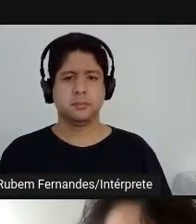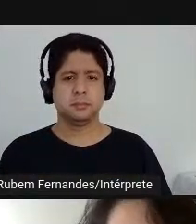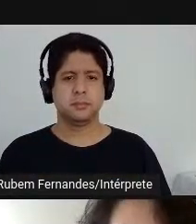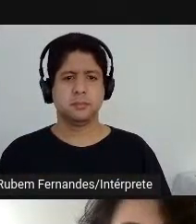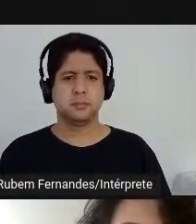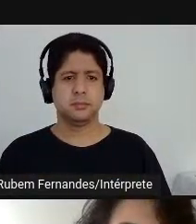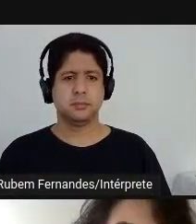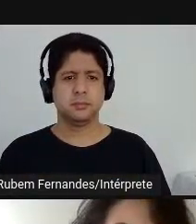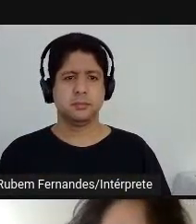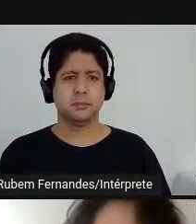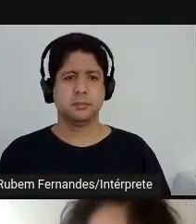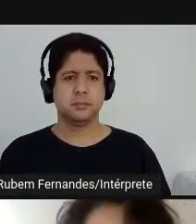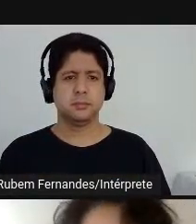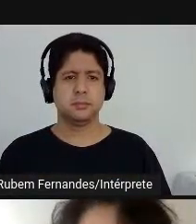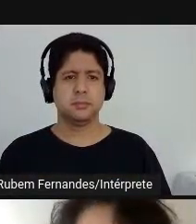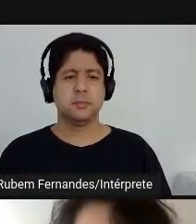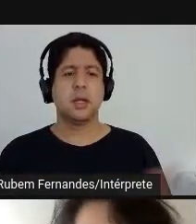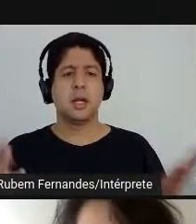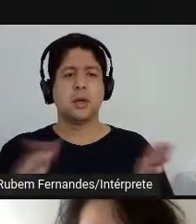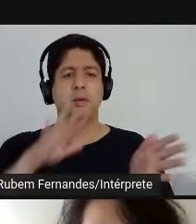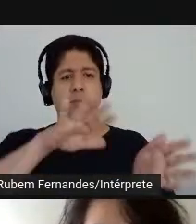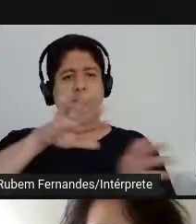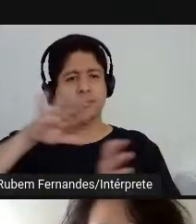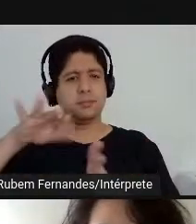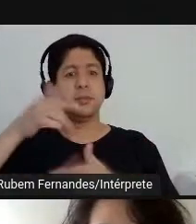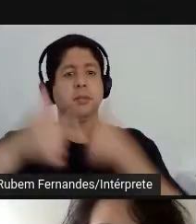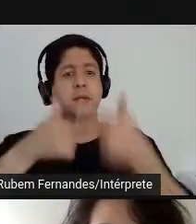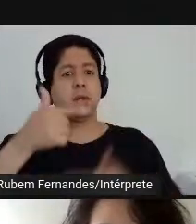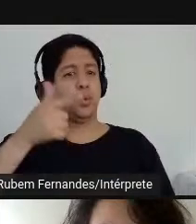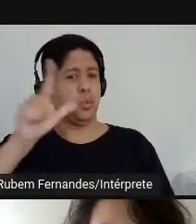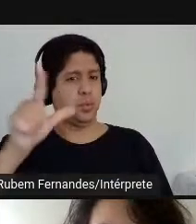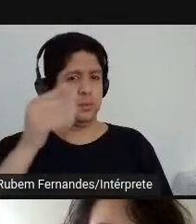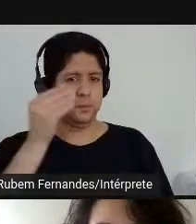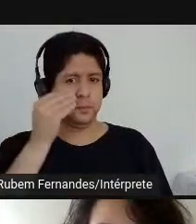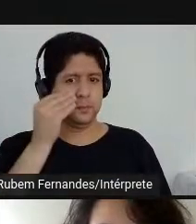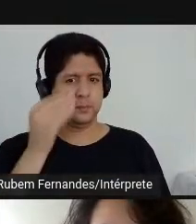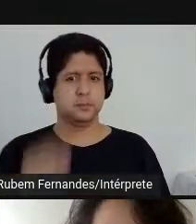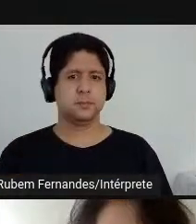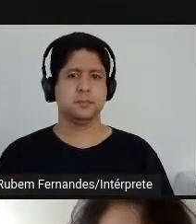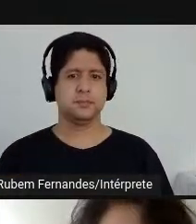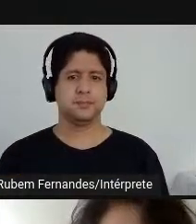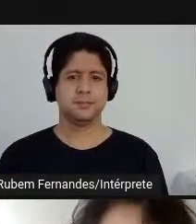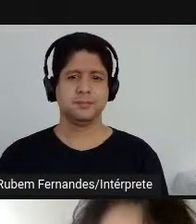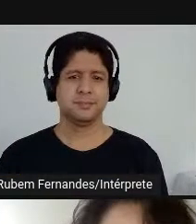Bom, aí eu vou passar para um outro trabalho. Opa!